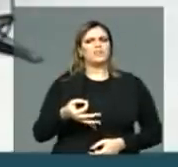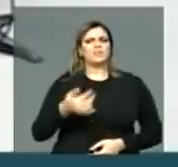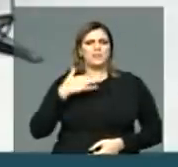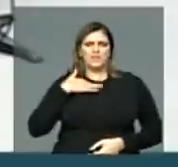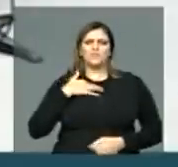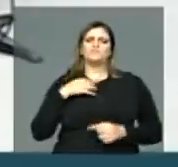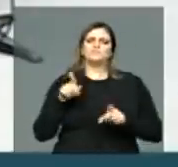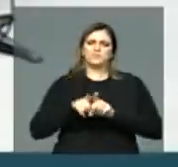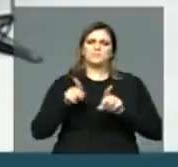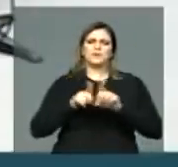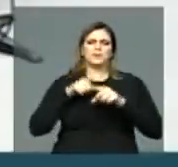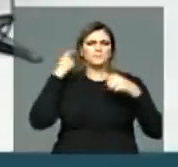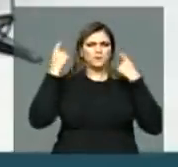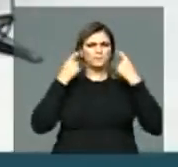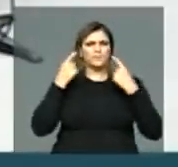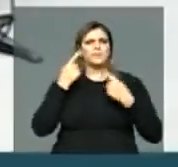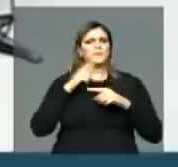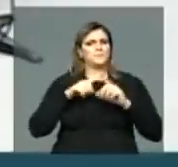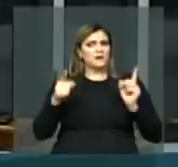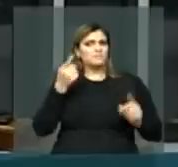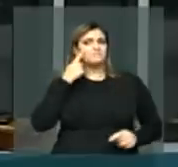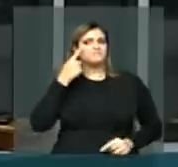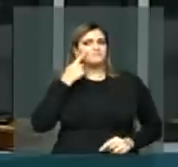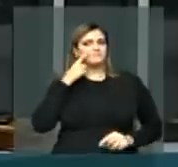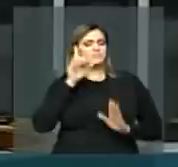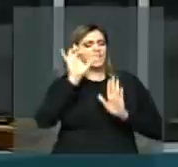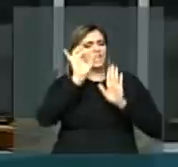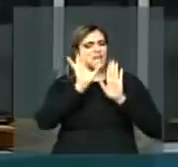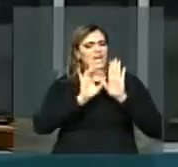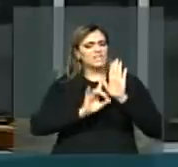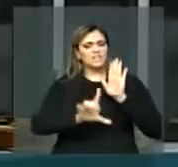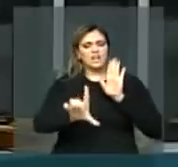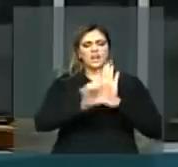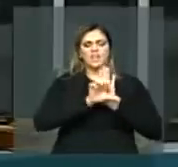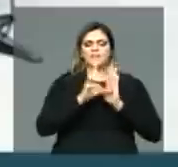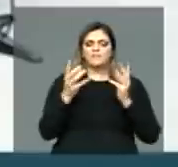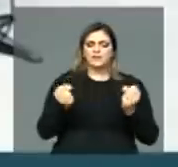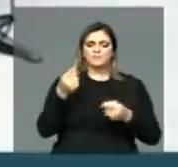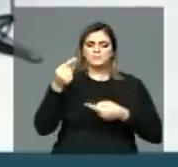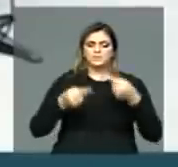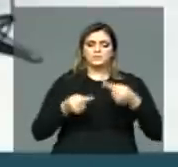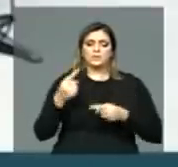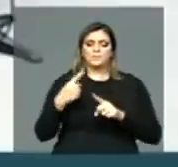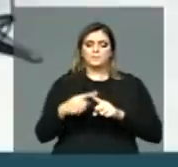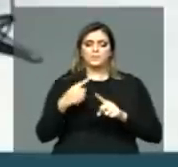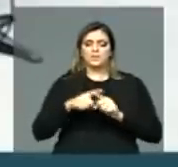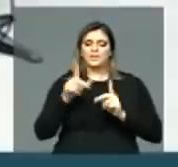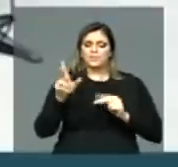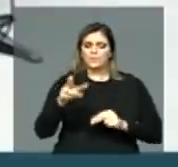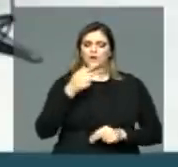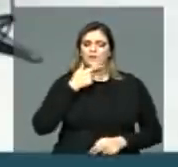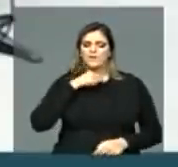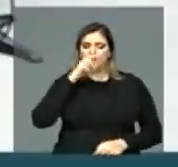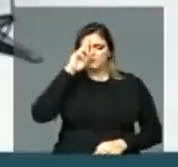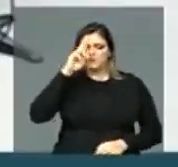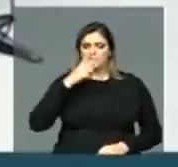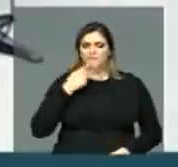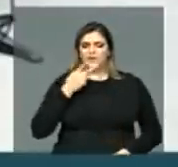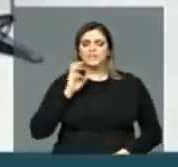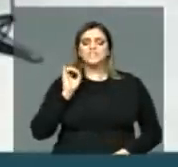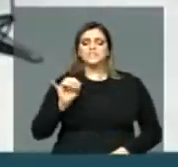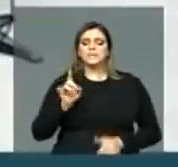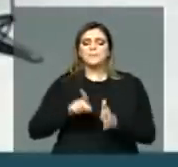vamos ver se a gente pega ponto a ponto, lei a lei, e vamos discutir, porque, como a Exª me falou, se fizer o